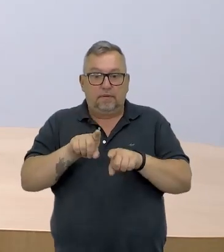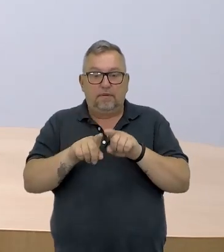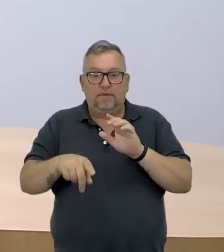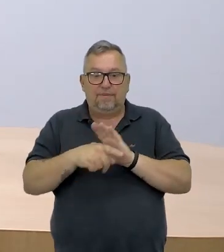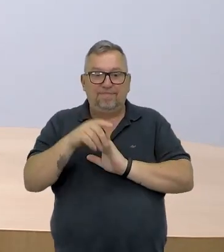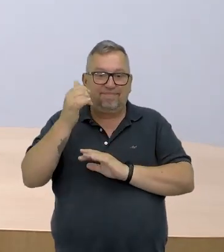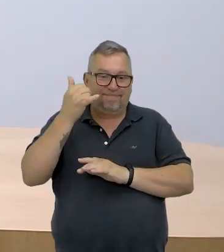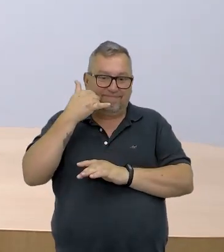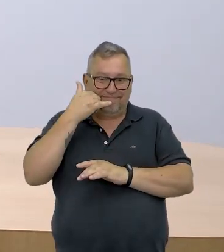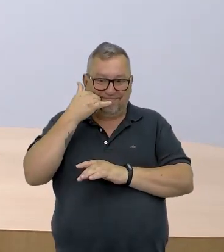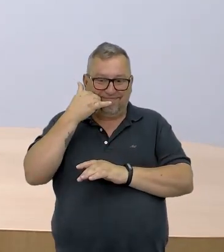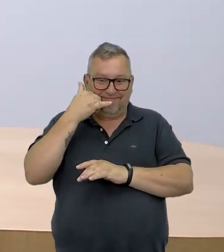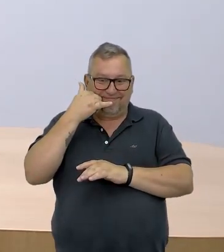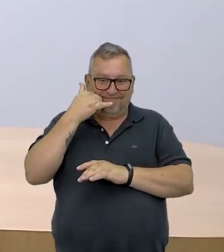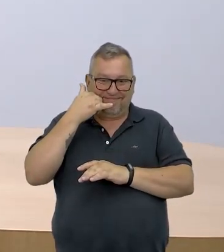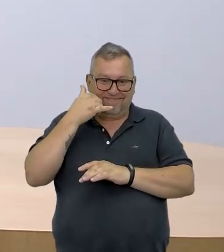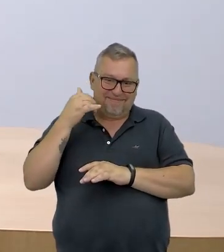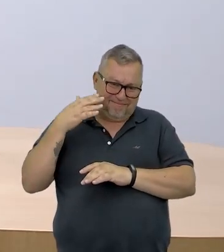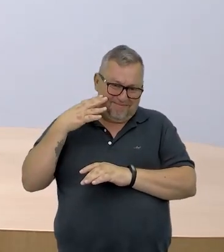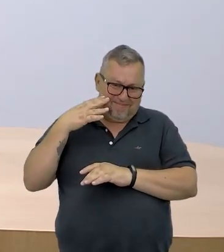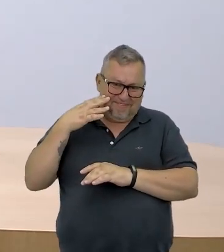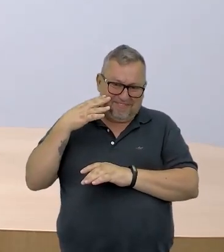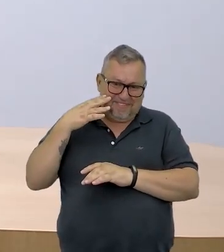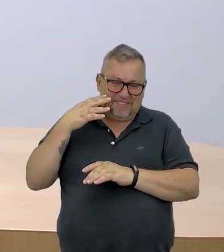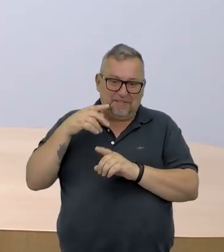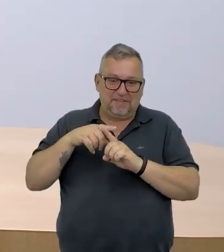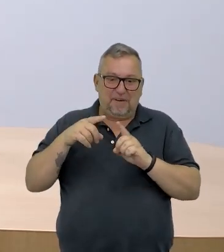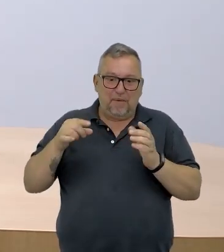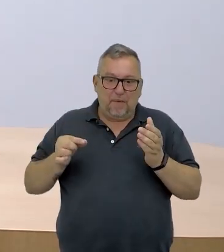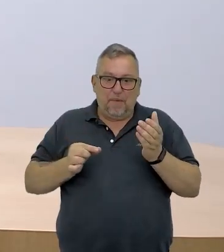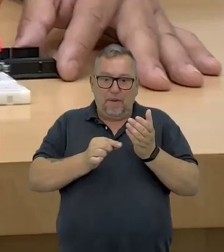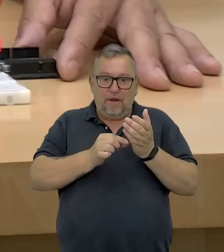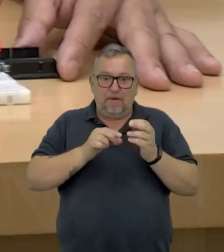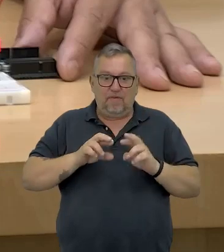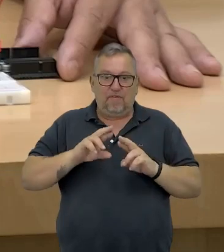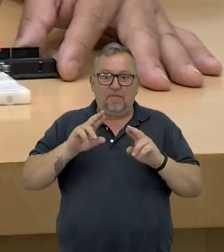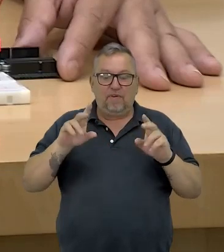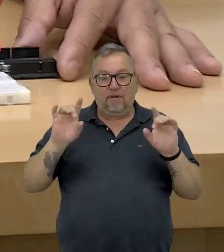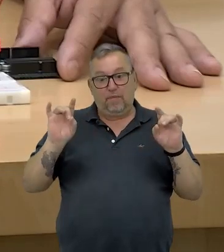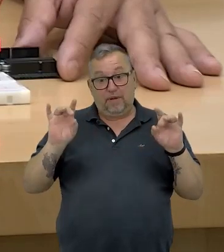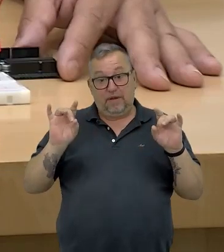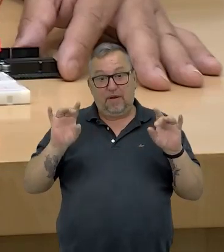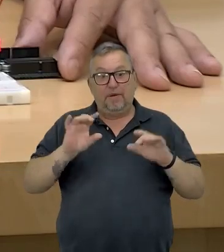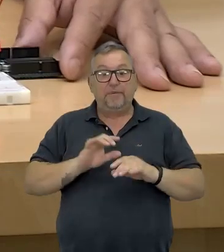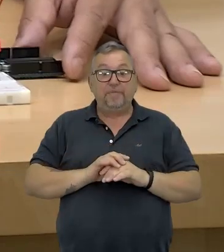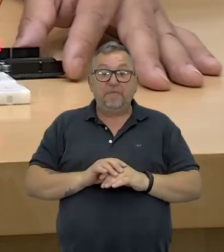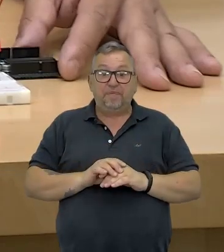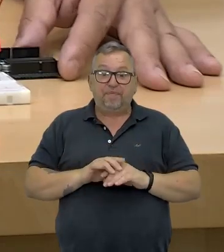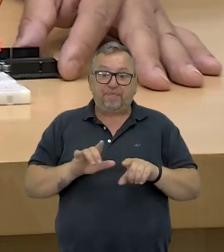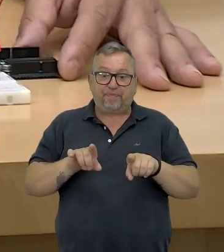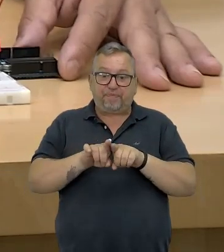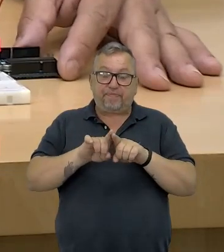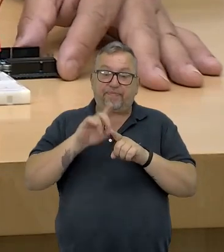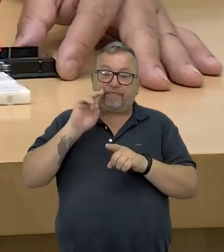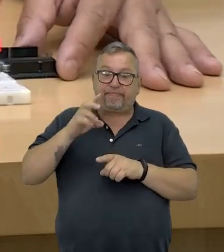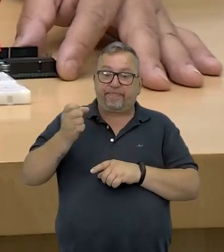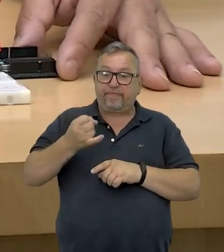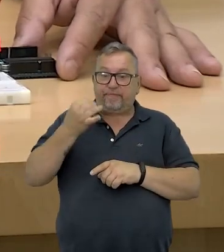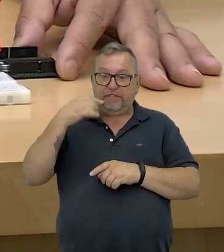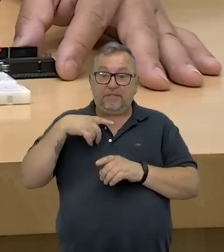do celular. Cabo do seu celular, sabe? Só que as pontas desse cabo são pontas especiais, tá? Então, são pontas aí